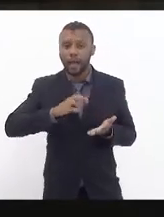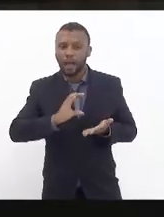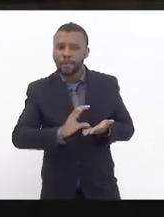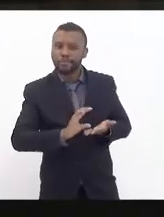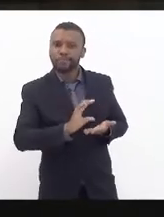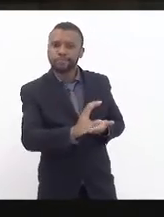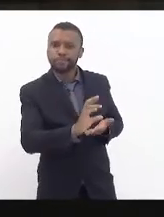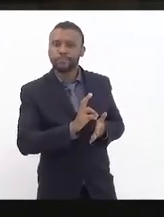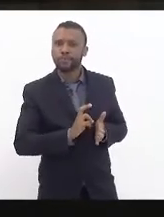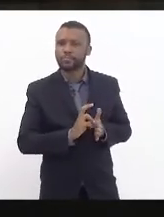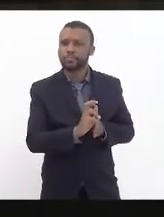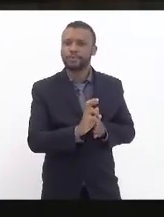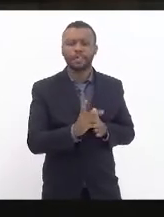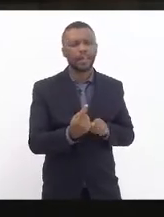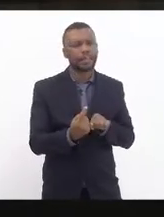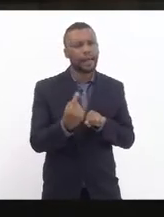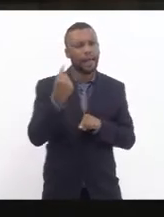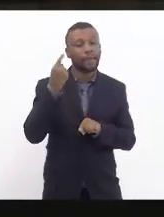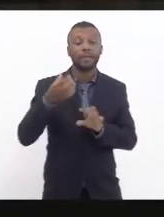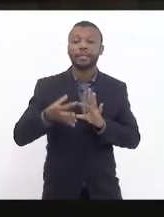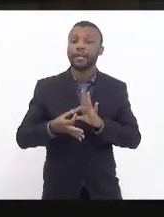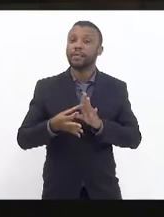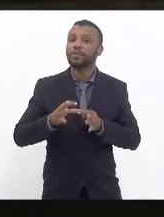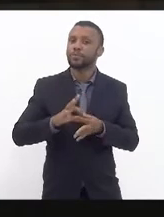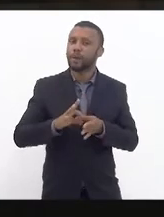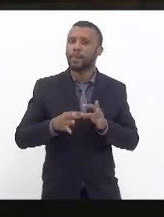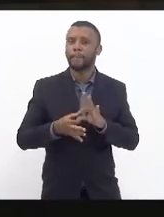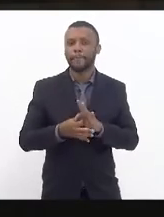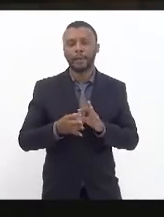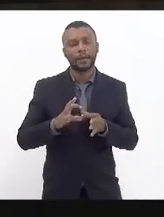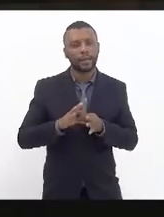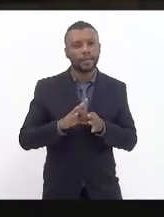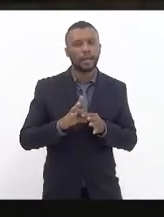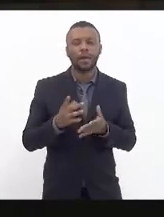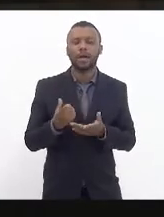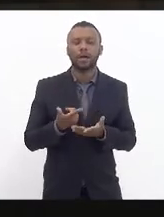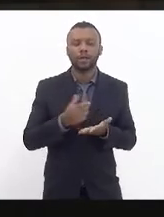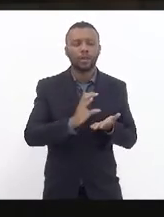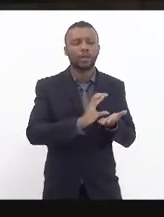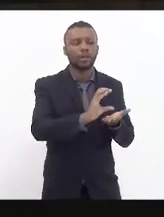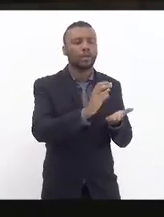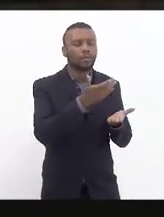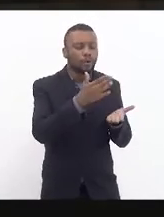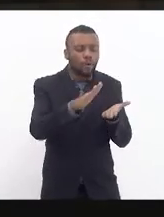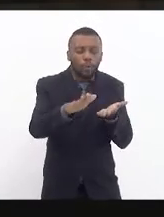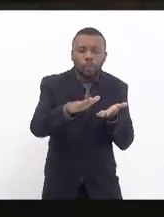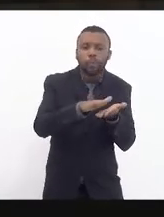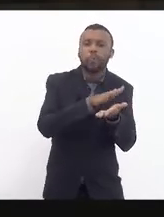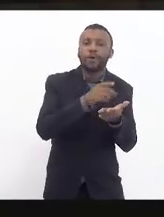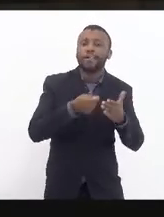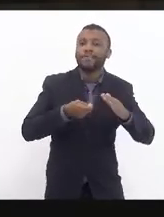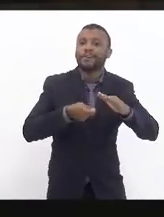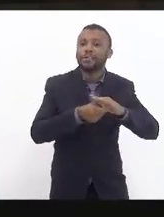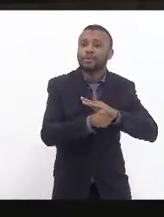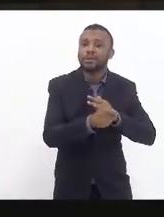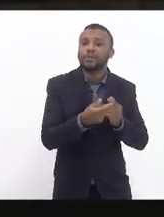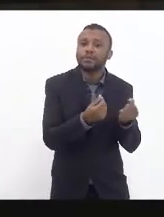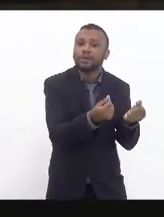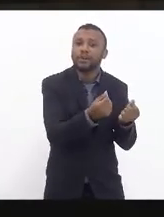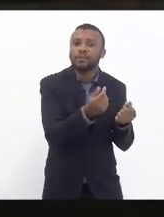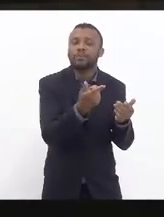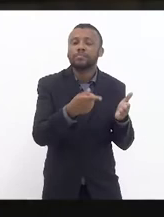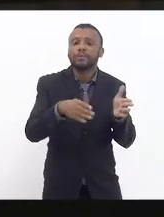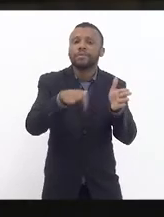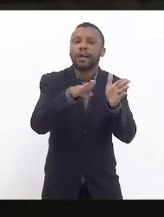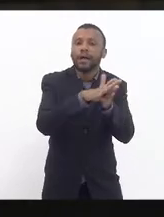liberaram na época das olimpíadas o dinheiro foi feito o que? investiram o dinheiro nas estações onde receberam os